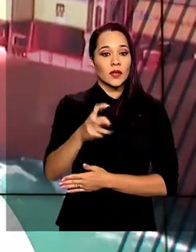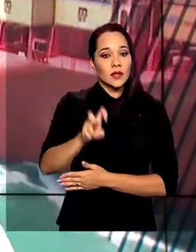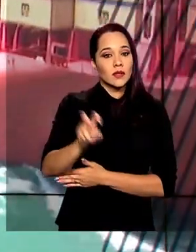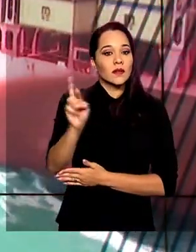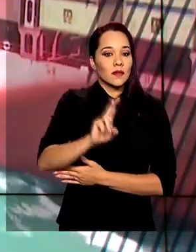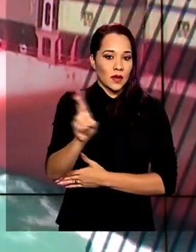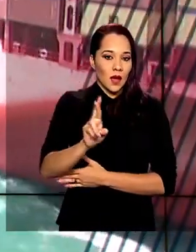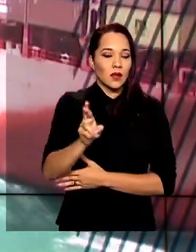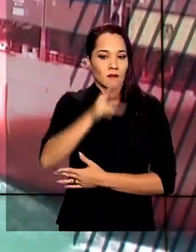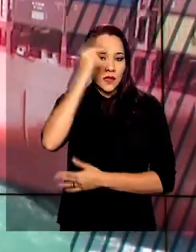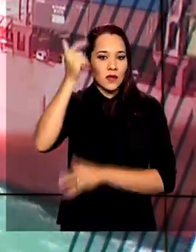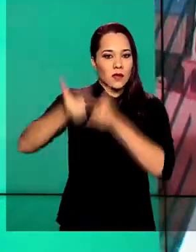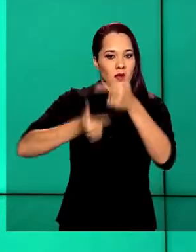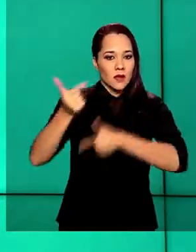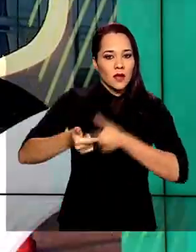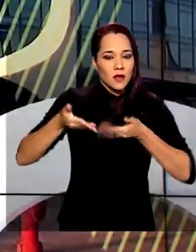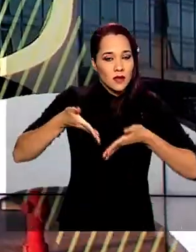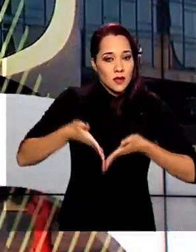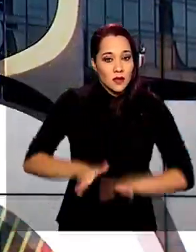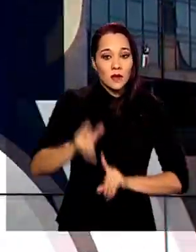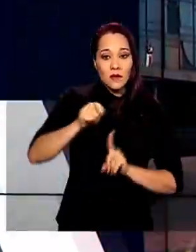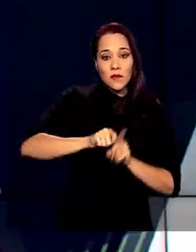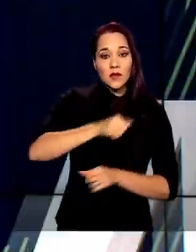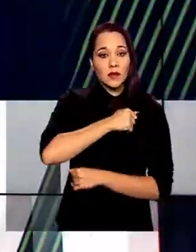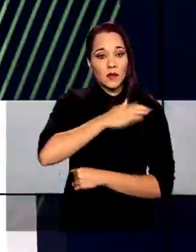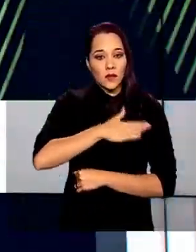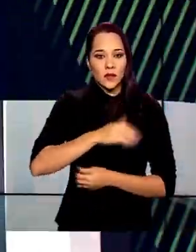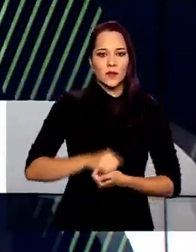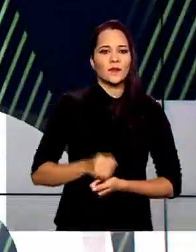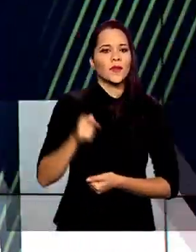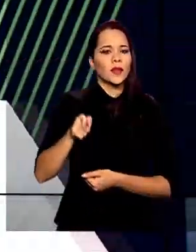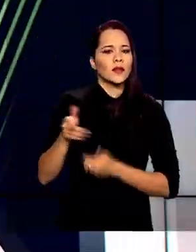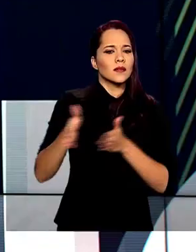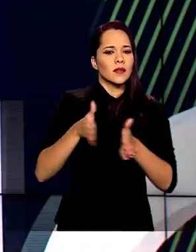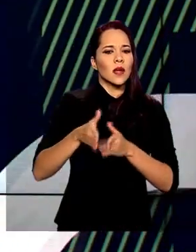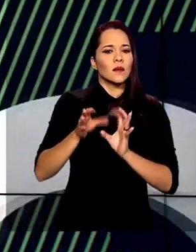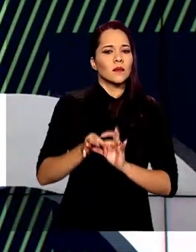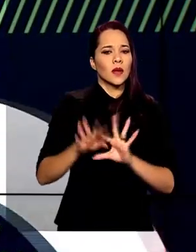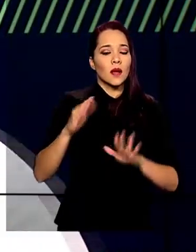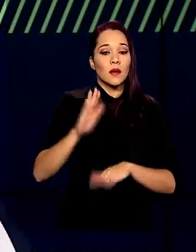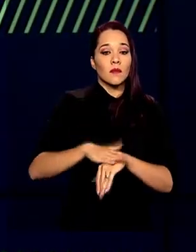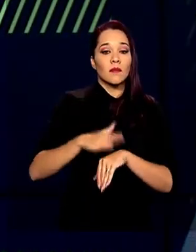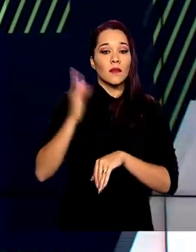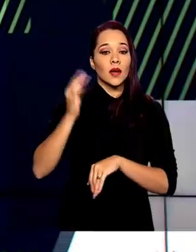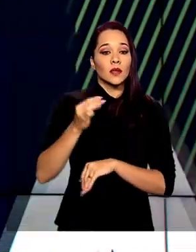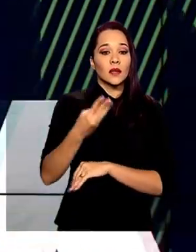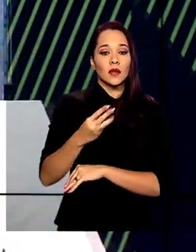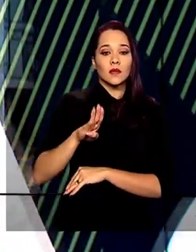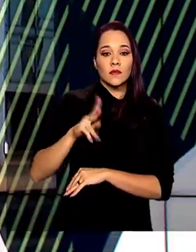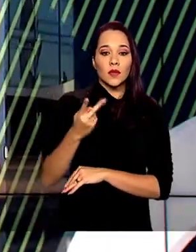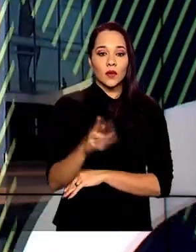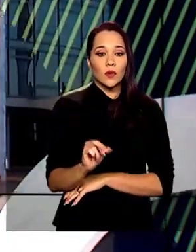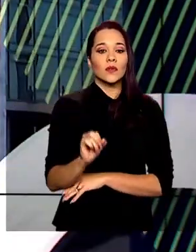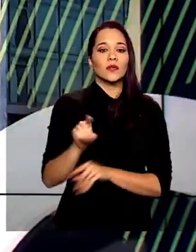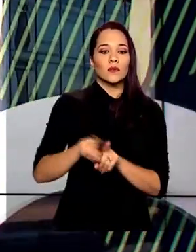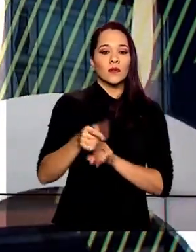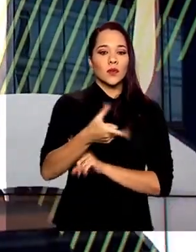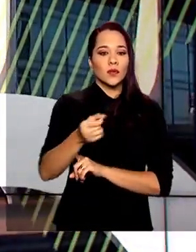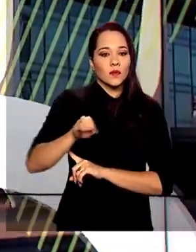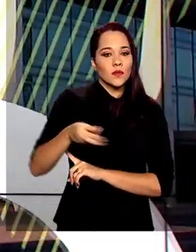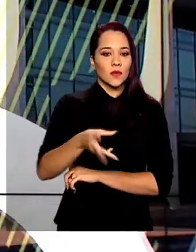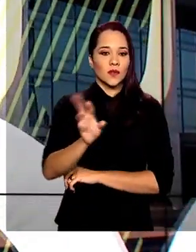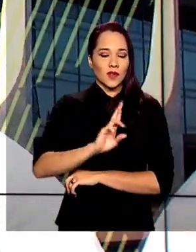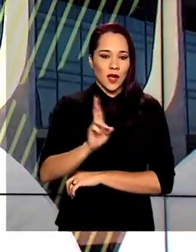,00 para os trabalhadores nascidos em agosto. Nesta etapa, foram liberados mais de R$ 3,2 bilhões